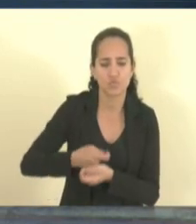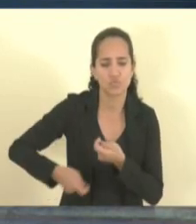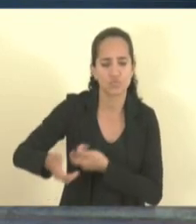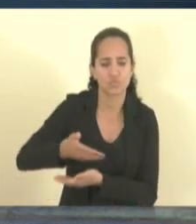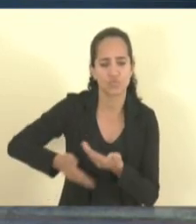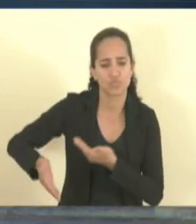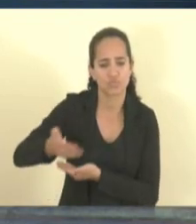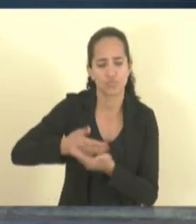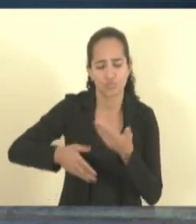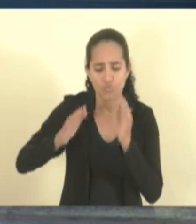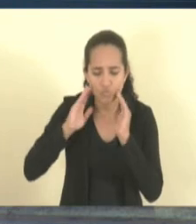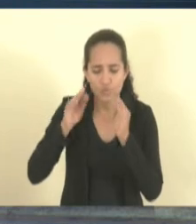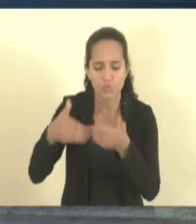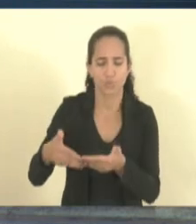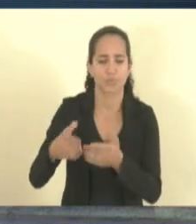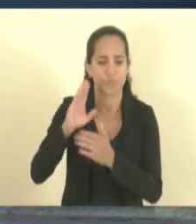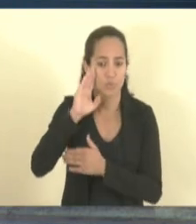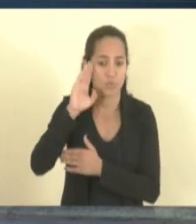prioritários.